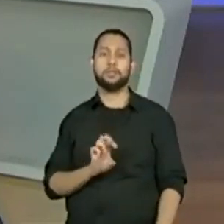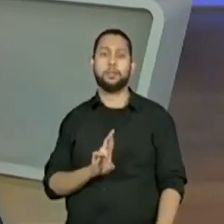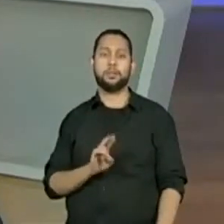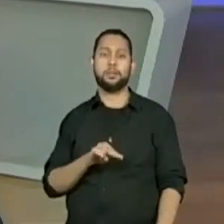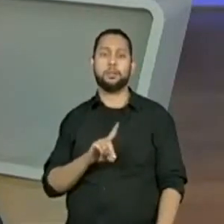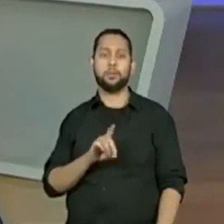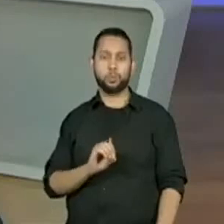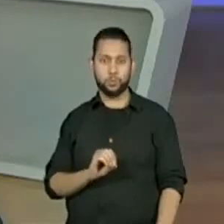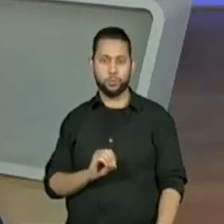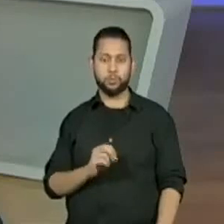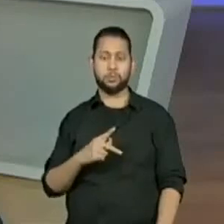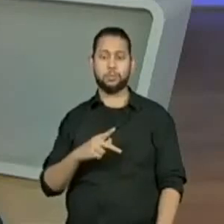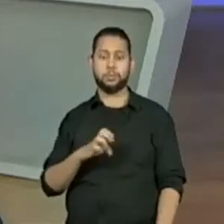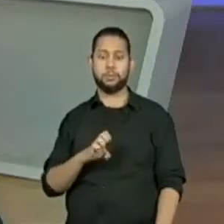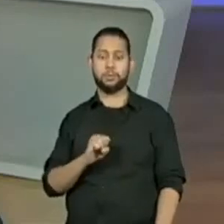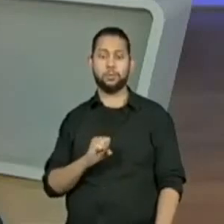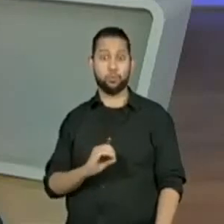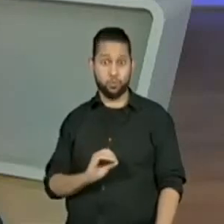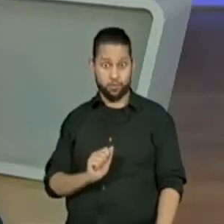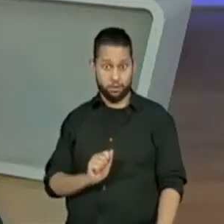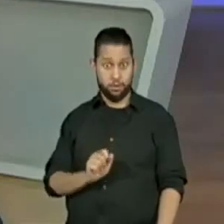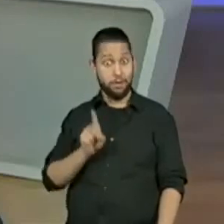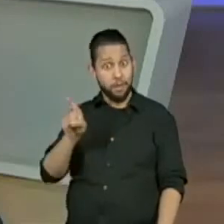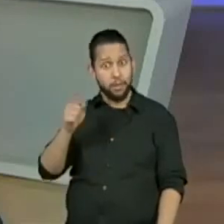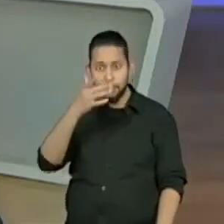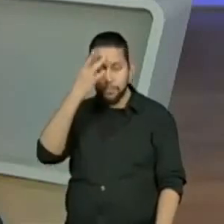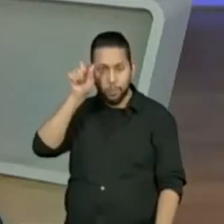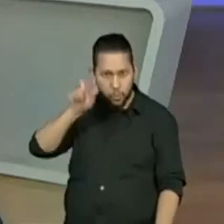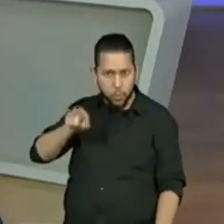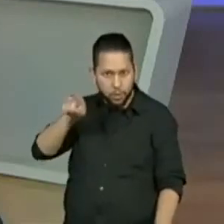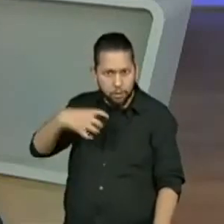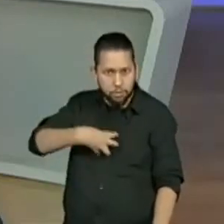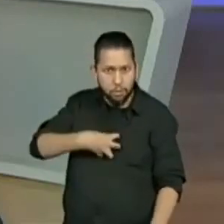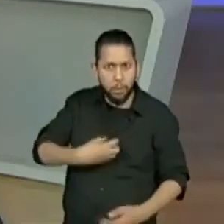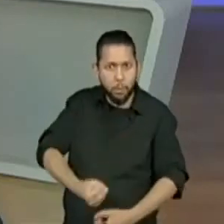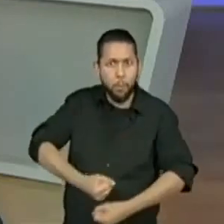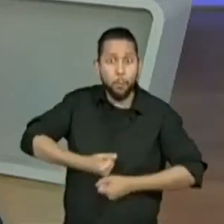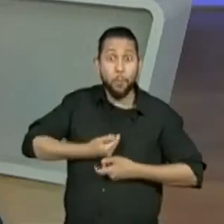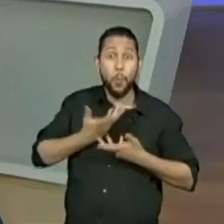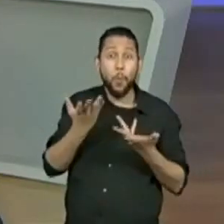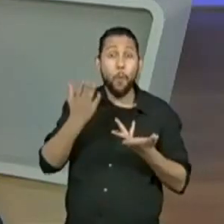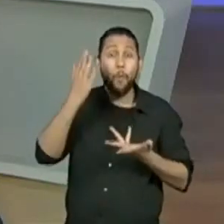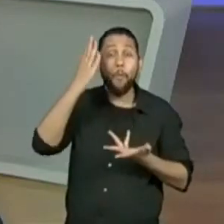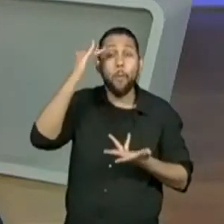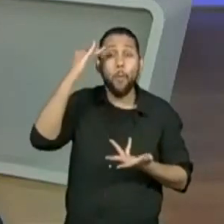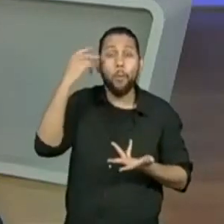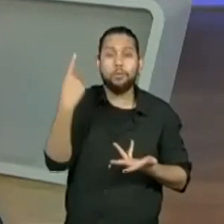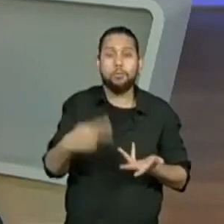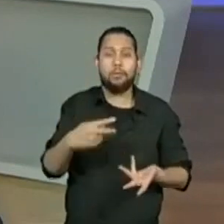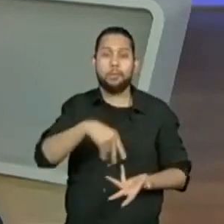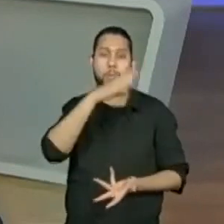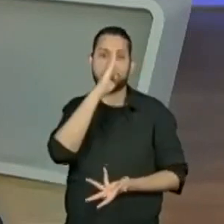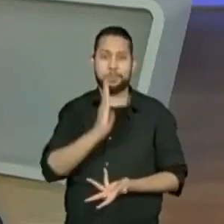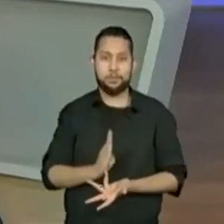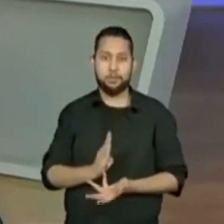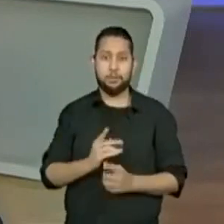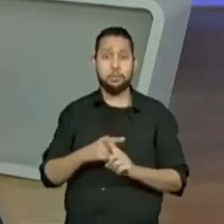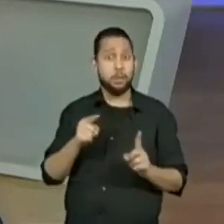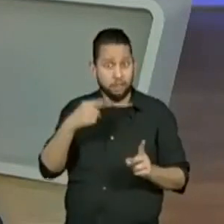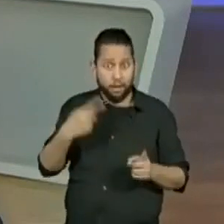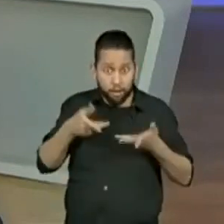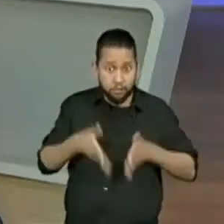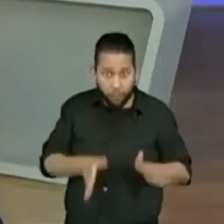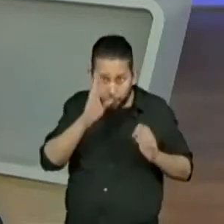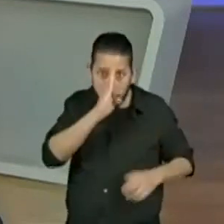um poeta, eu não vou entrar em detalhes agora, mas ele é um poeta muito conhecido por nós brasileiros, mesmo não sendo